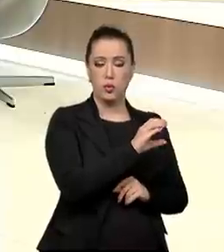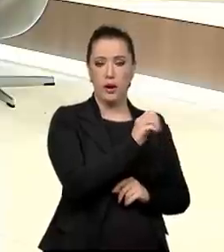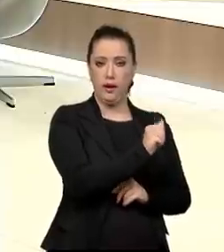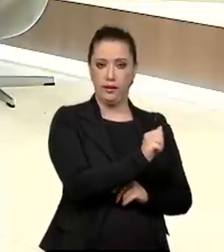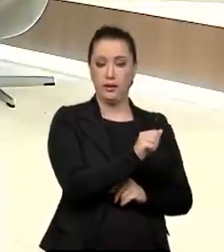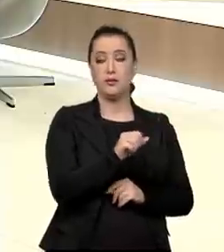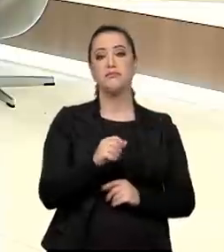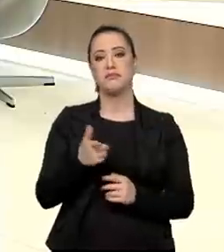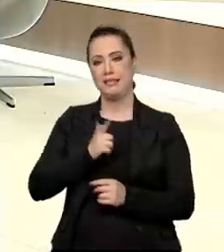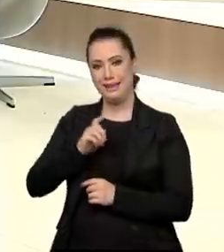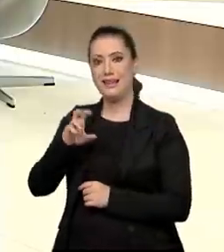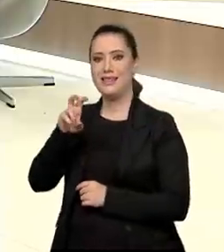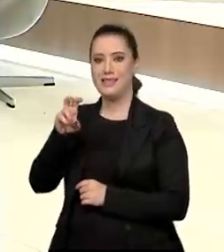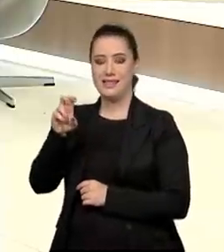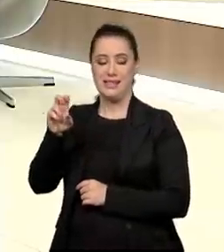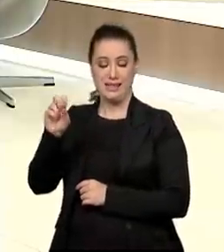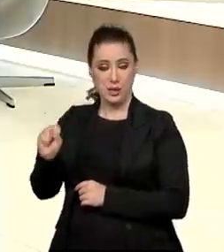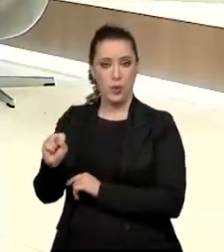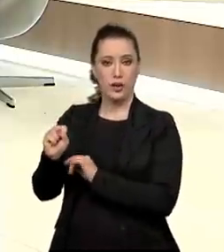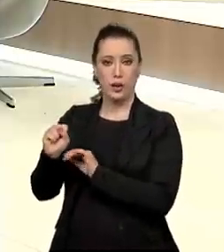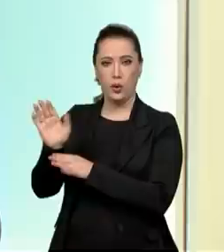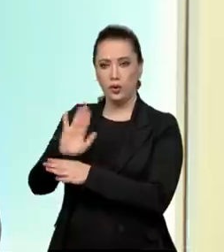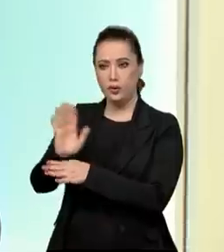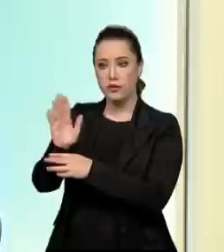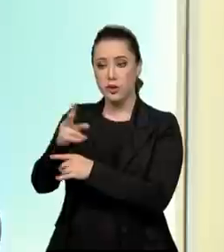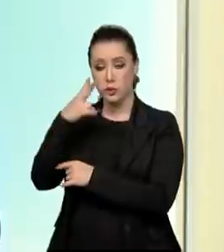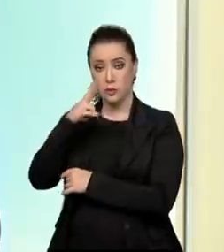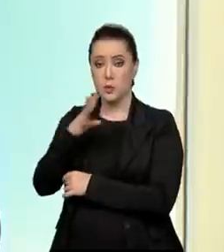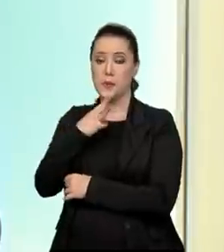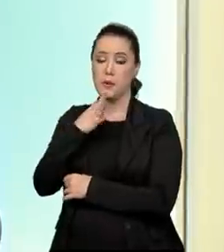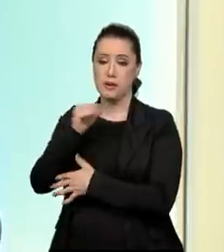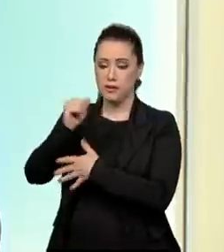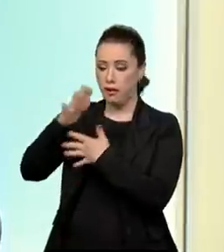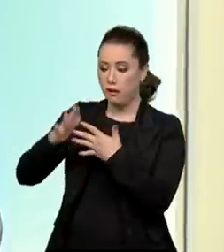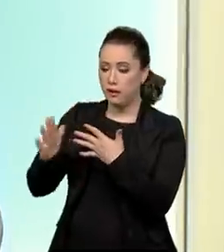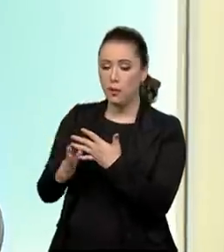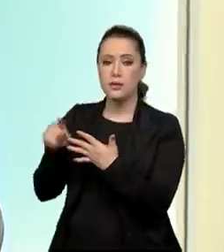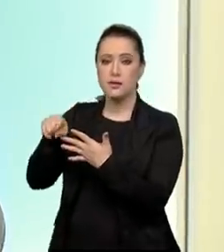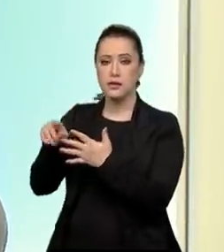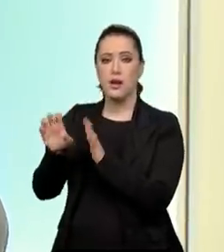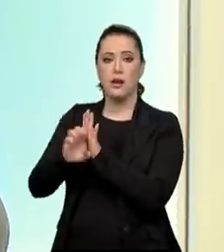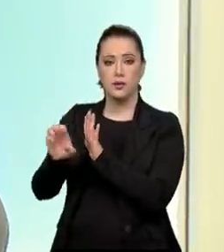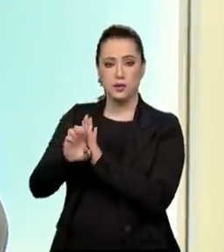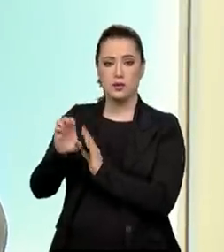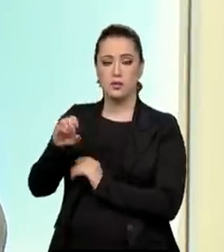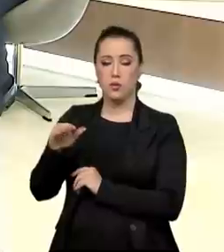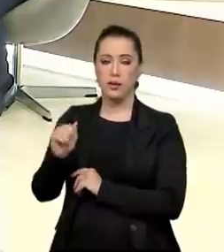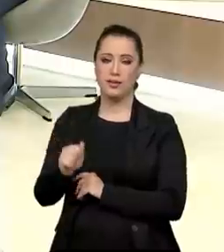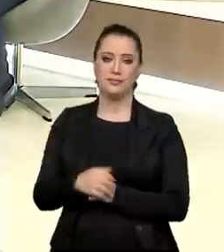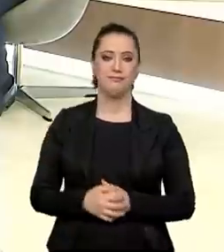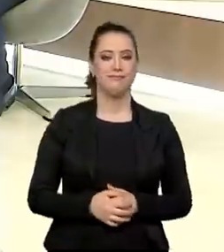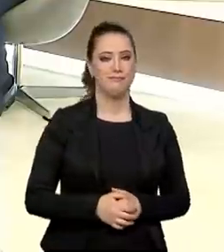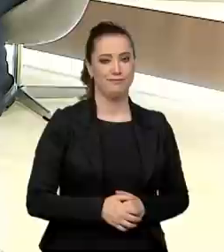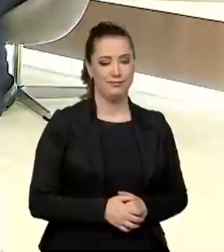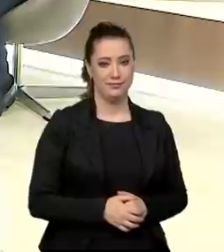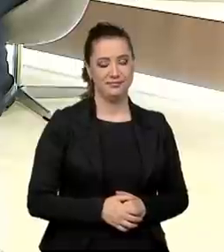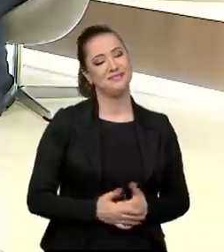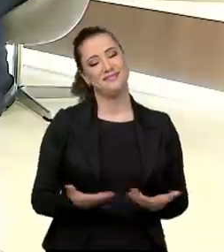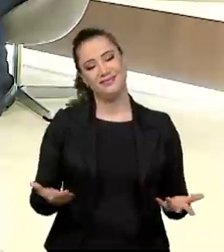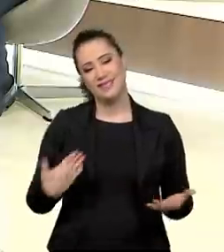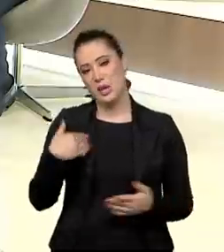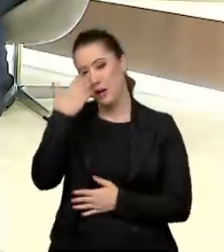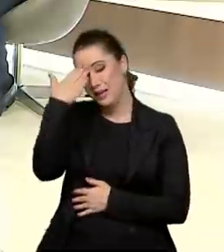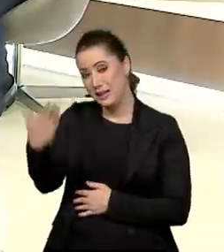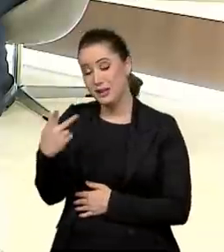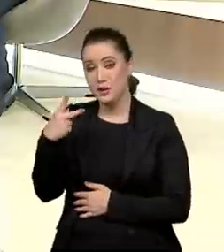58 vídeos lá para o nosso pessoal, para ampliar o conhecimento da sociedade sobre o Estatuto da Criança e Adolescente. Secretário,